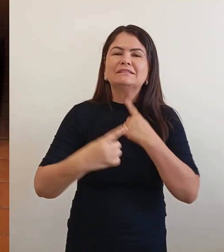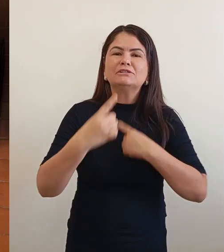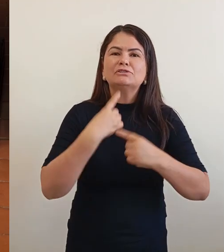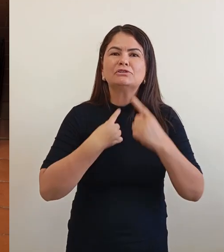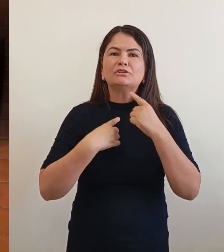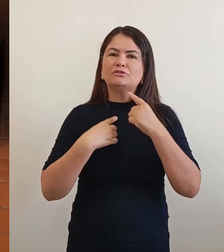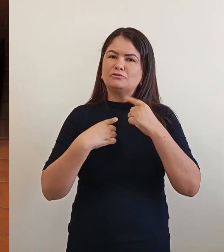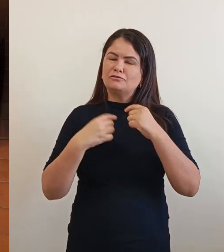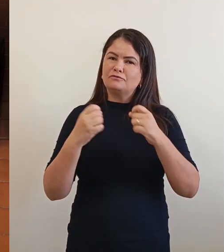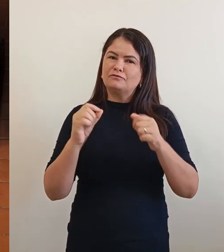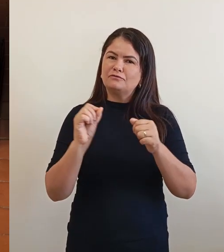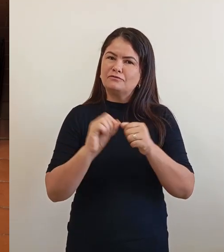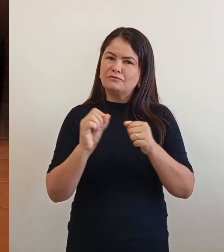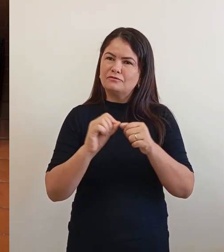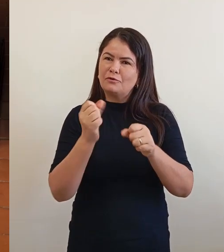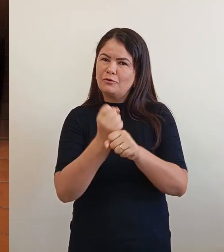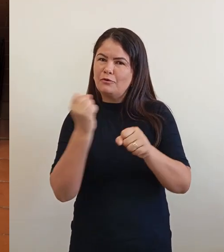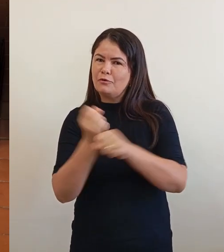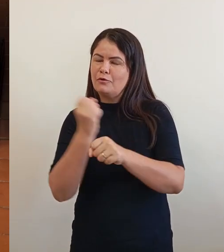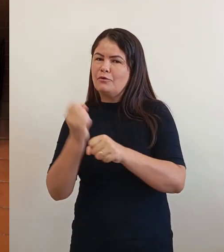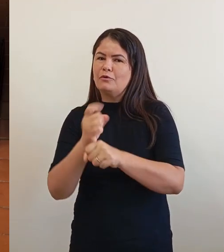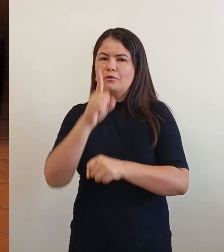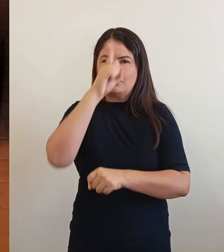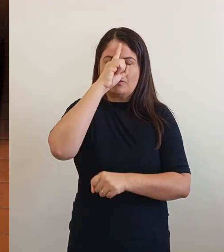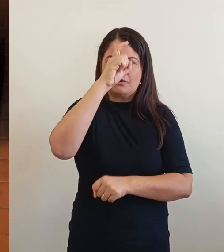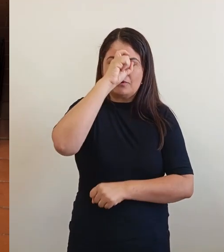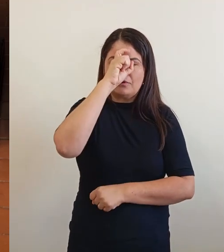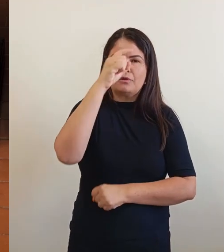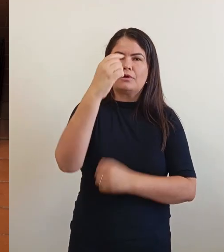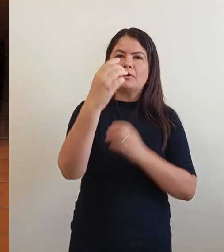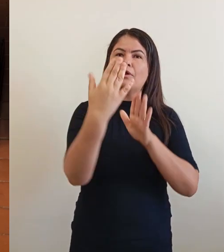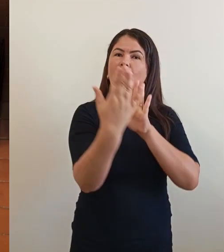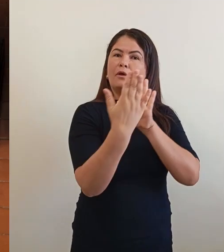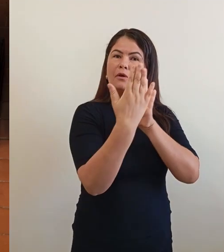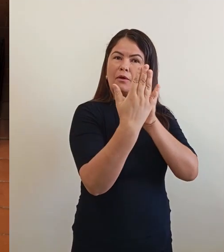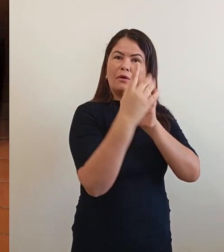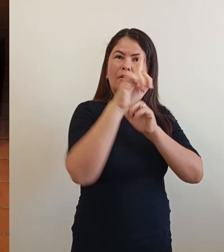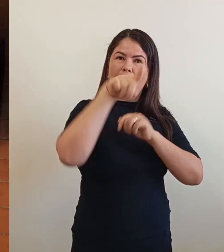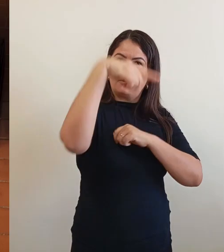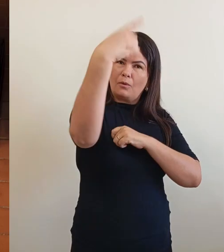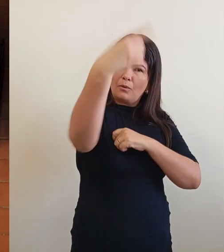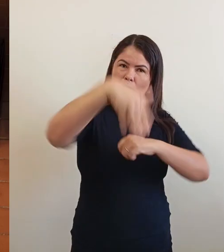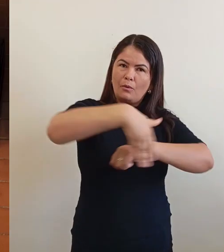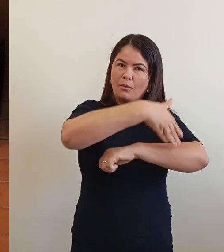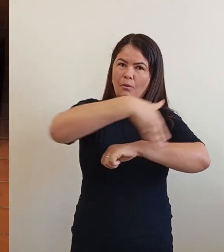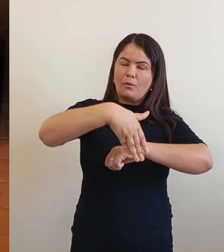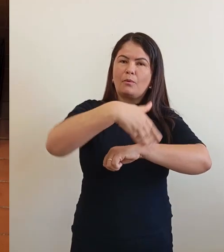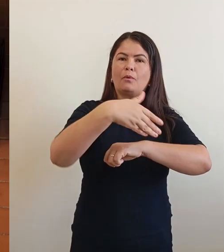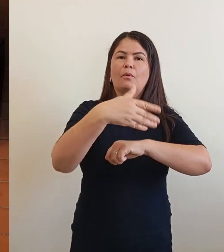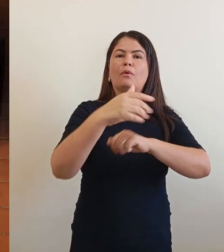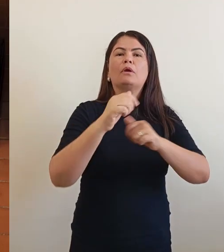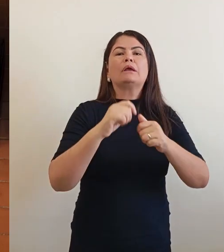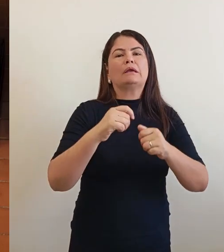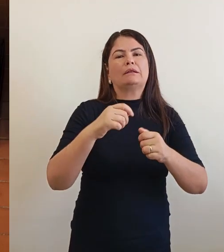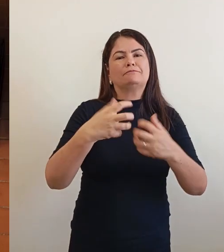hospital aqui, ele funcionava e funcionava bem. Só está precisando de gestão. E nós vamos estar